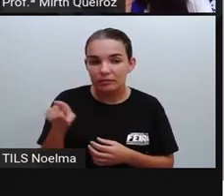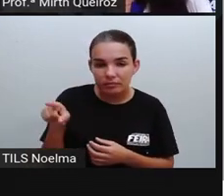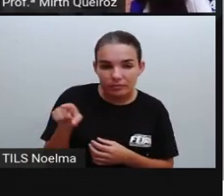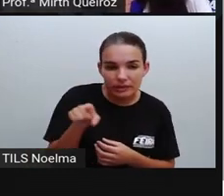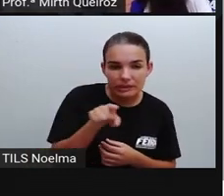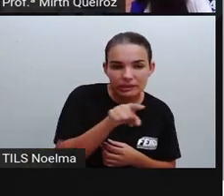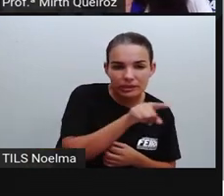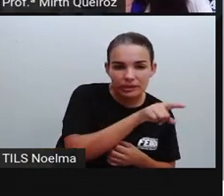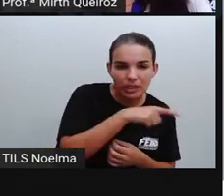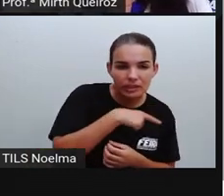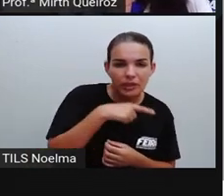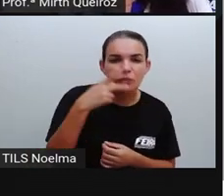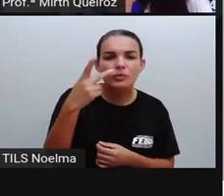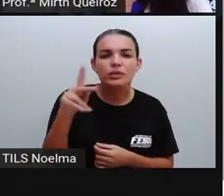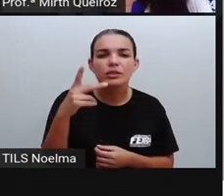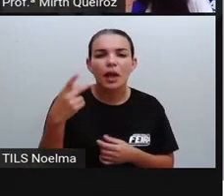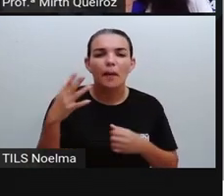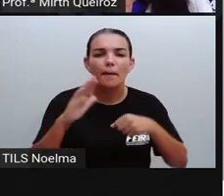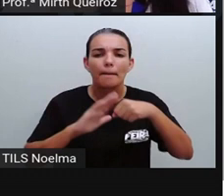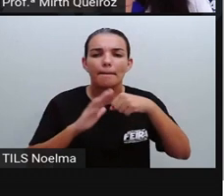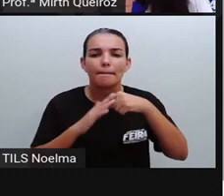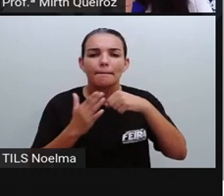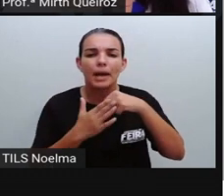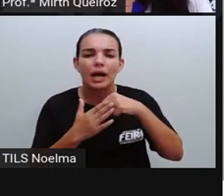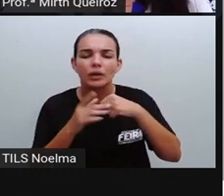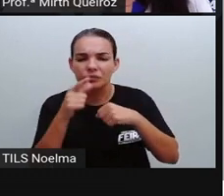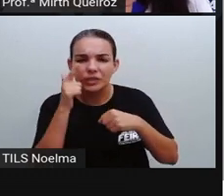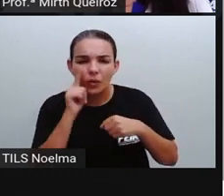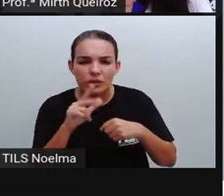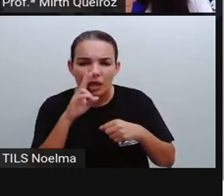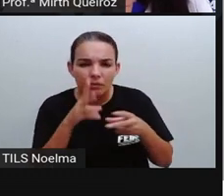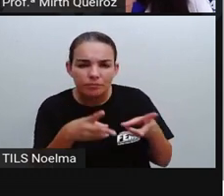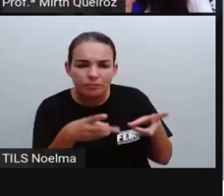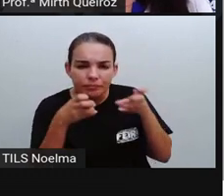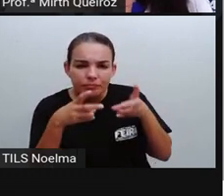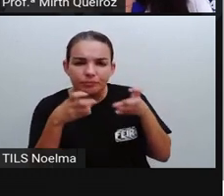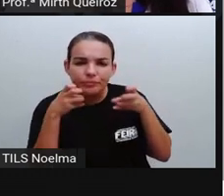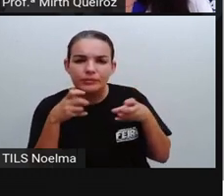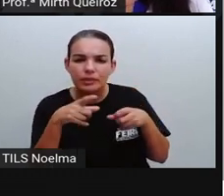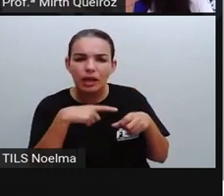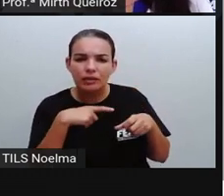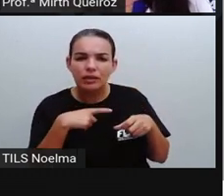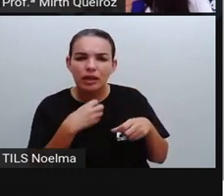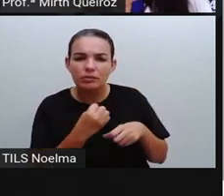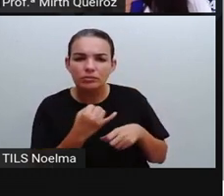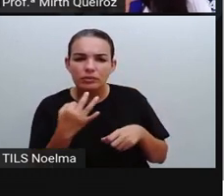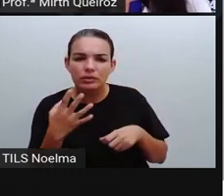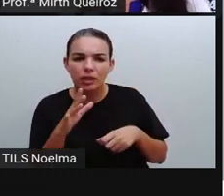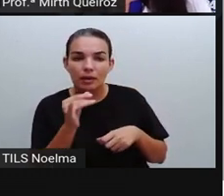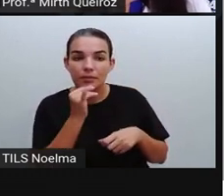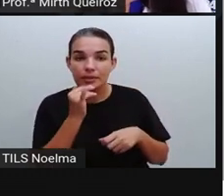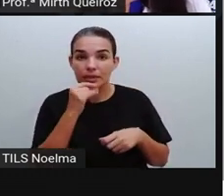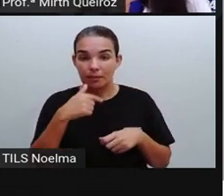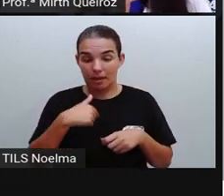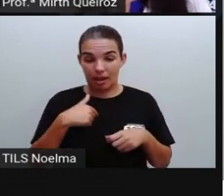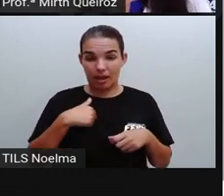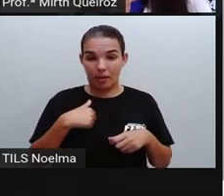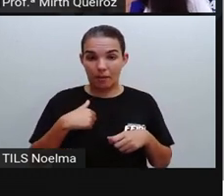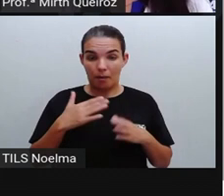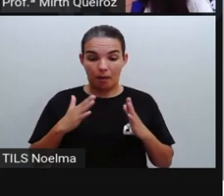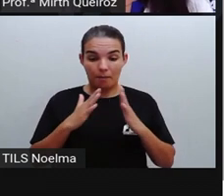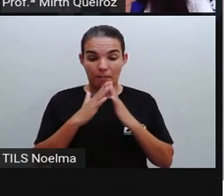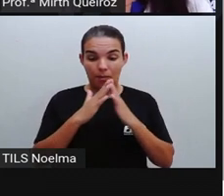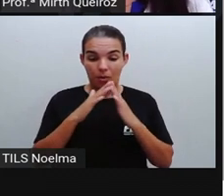bairros que estão aqui, qual é o seu bairro? Você consegue identificar aí quais os casos de notificação? Por exemplo, eu moro aqui na Pedra do